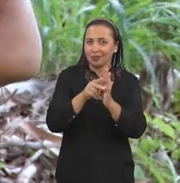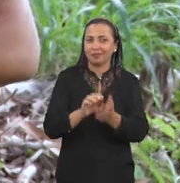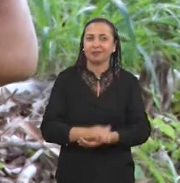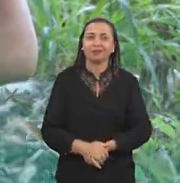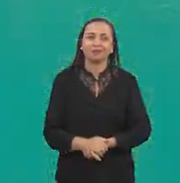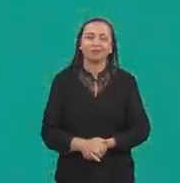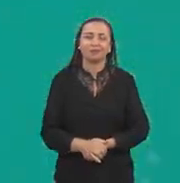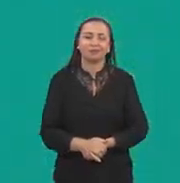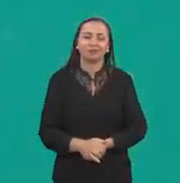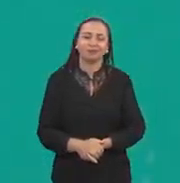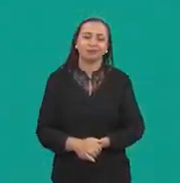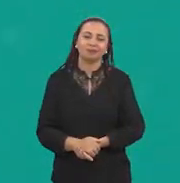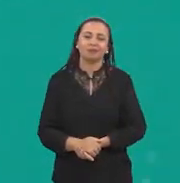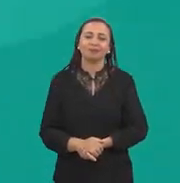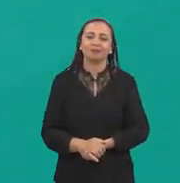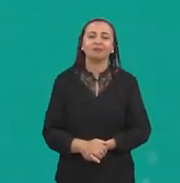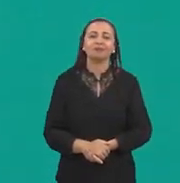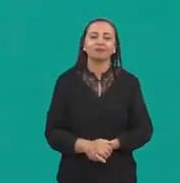esse projeto?